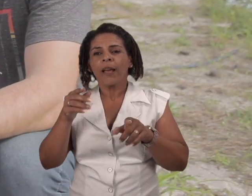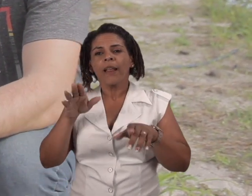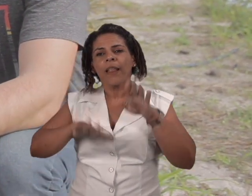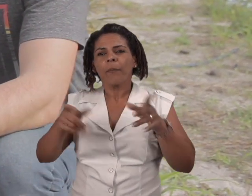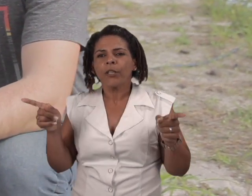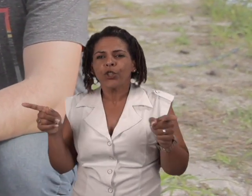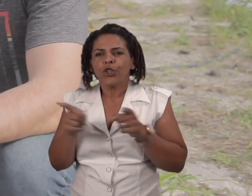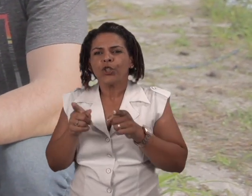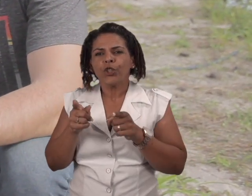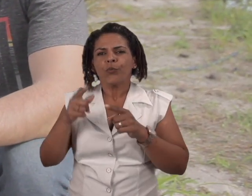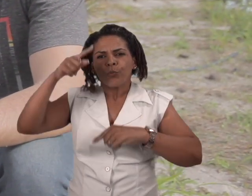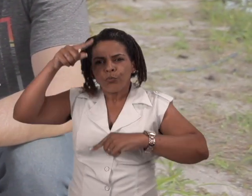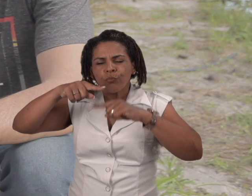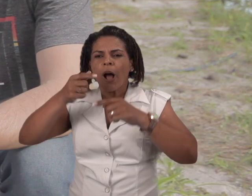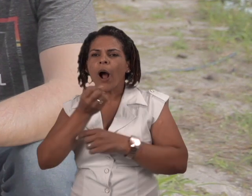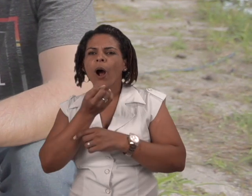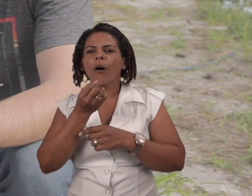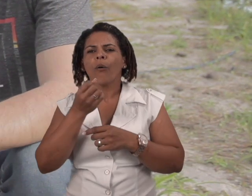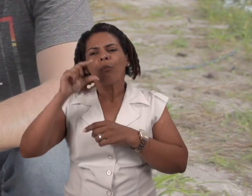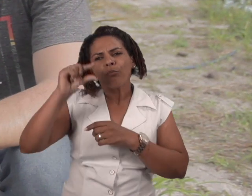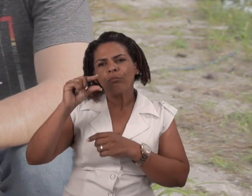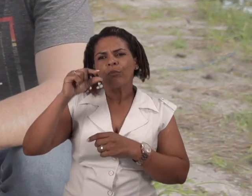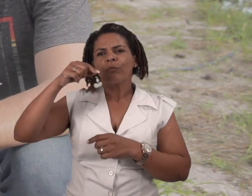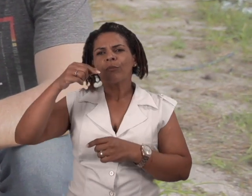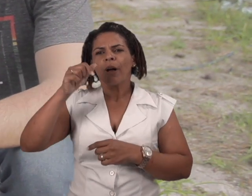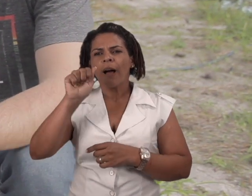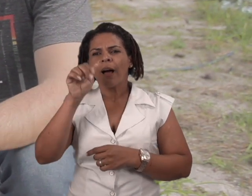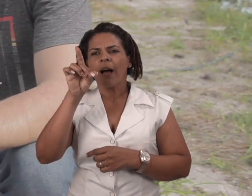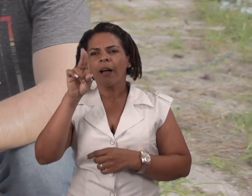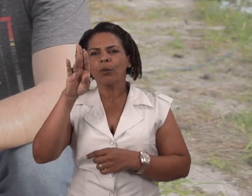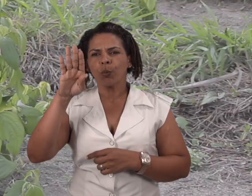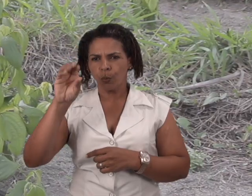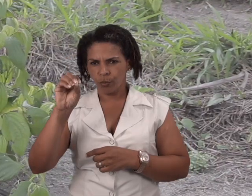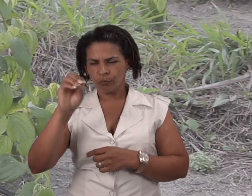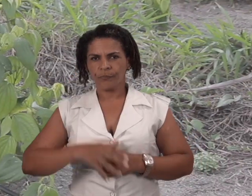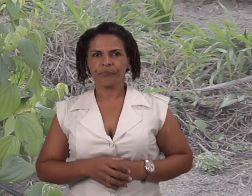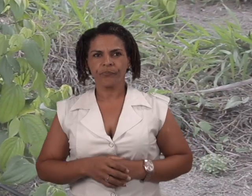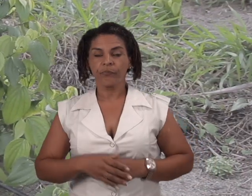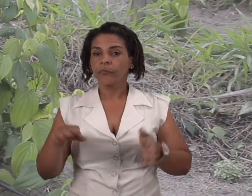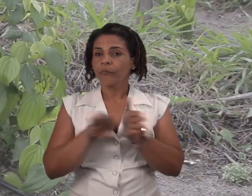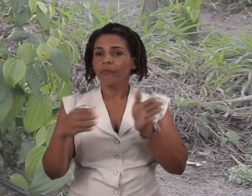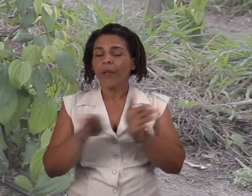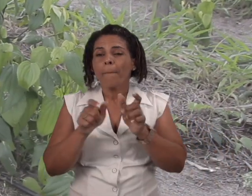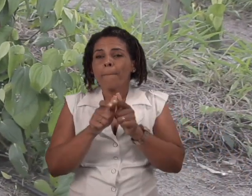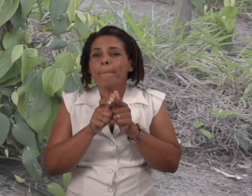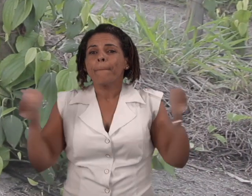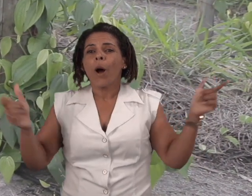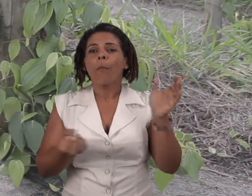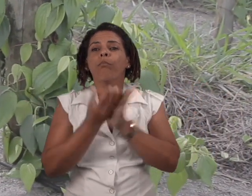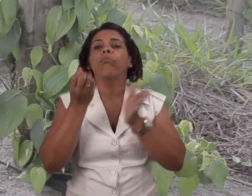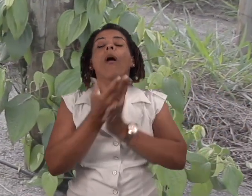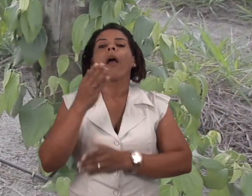às vezes até uma redução de dose de acordo com a eficiência que foi feita no experimento. São Mateus é um dos maiores